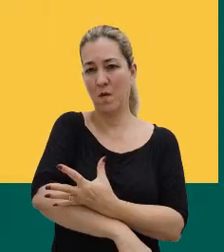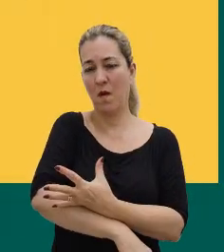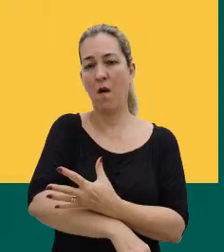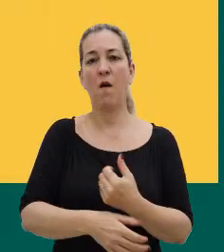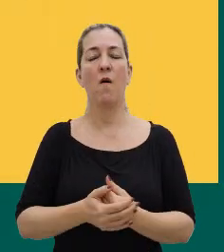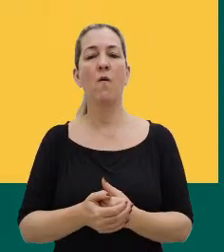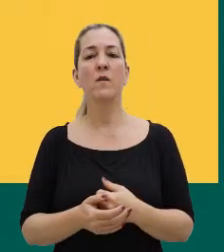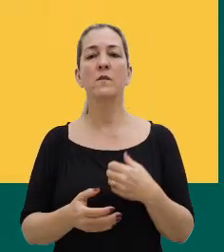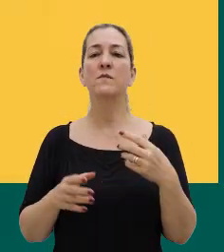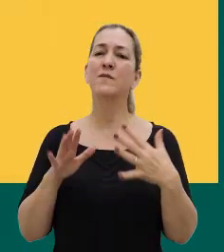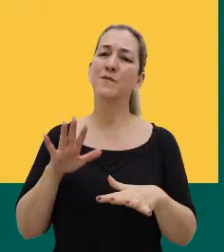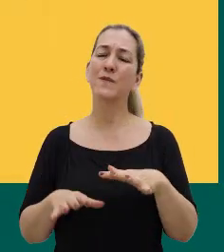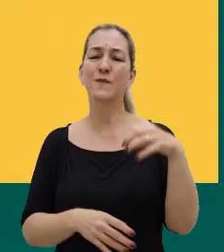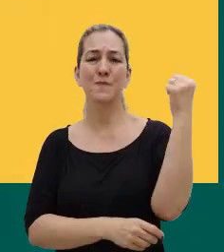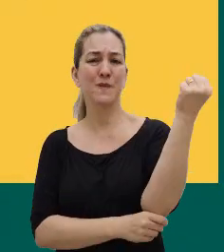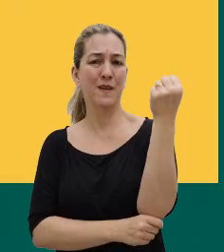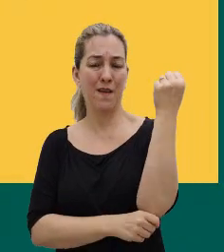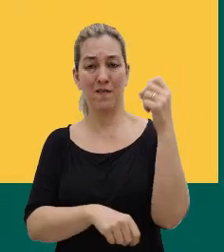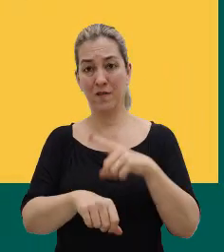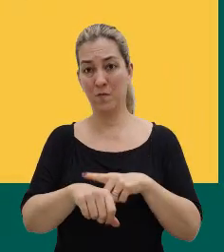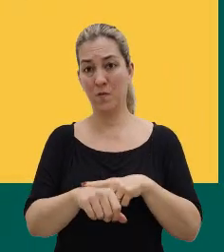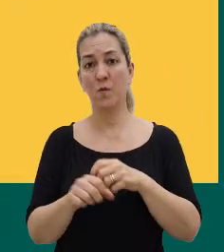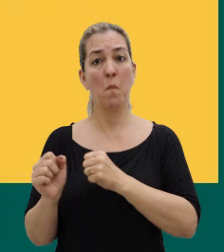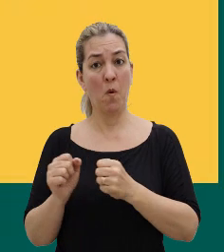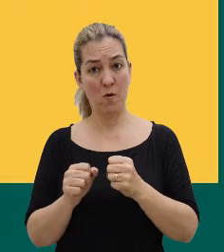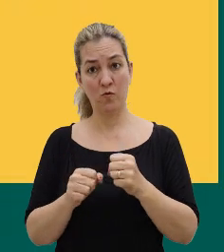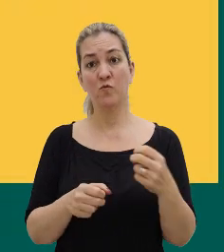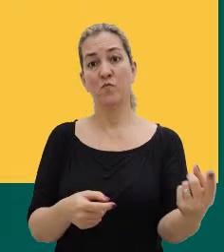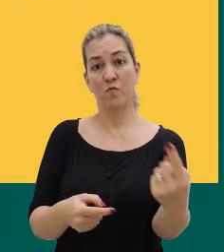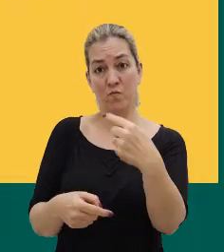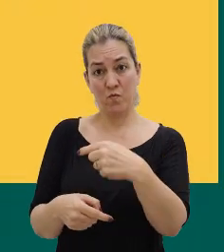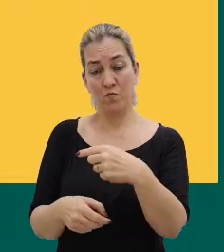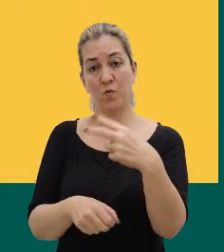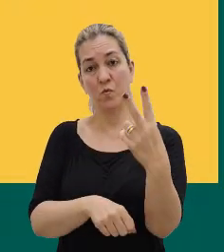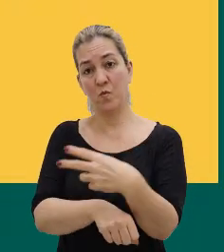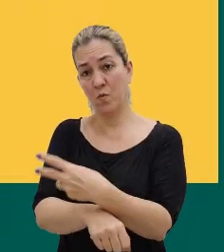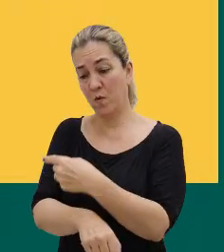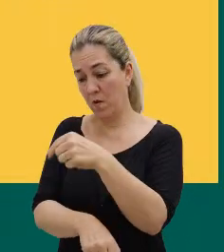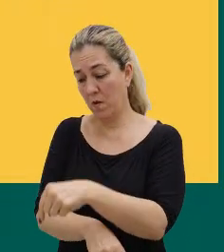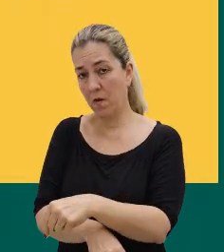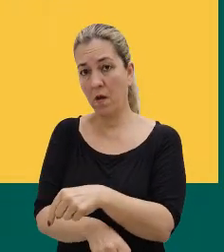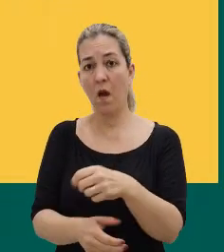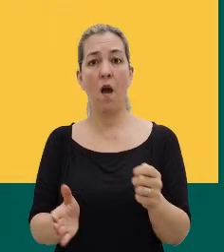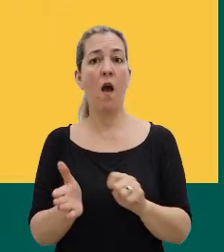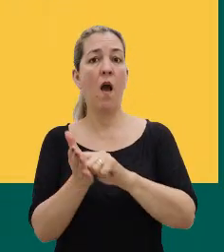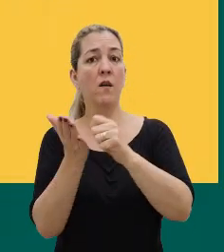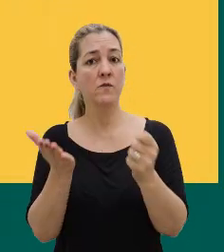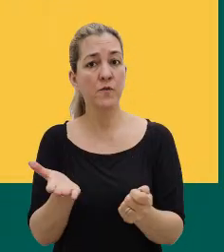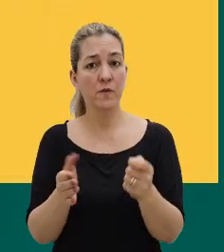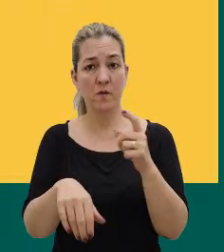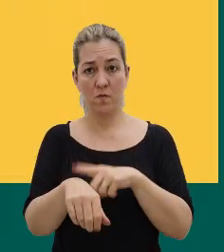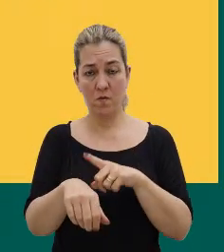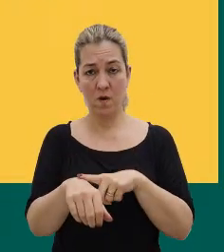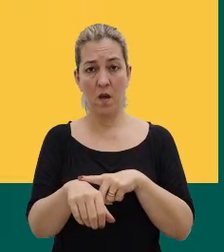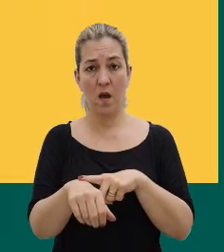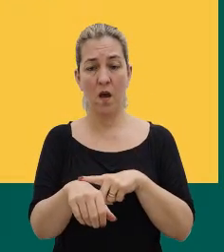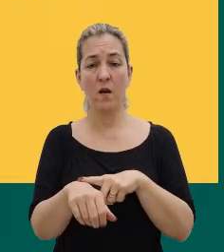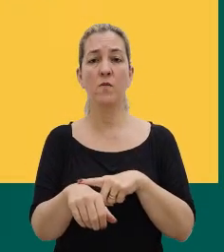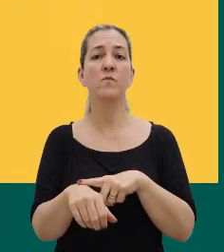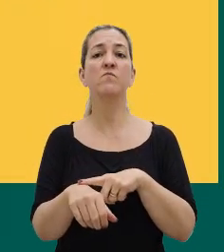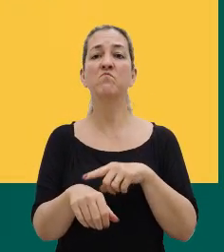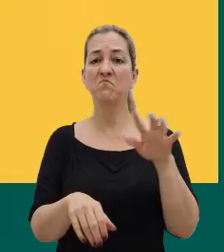grave nesse momento, né, pode nos procurar, né, agendar o horário, em geral, os atendimentos, eles são